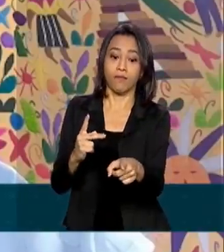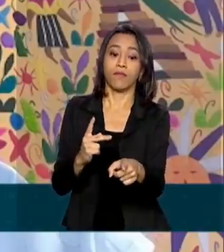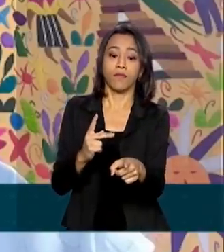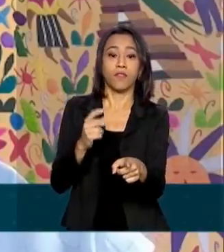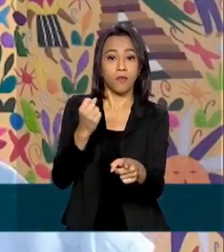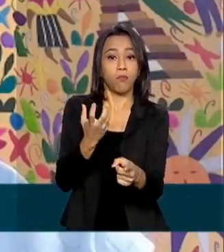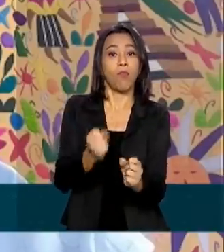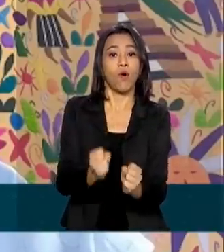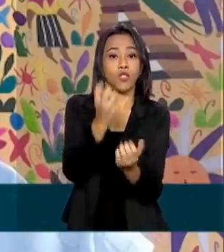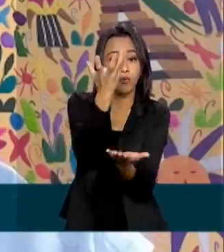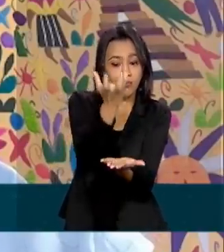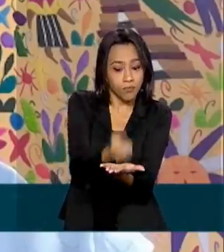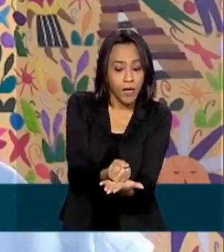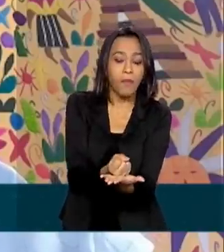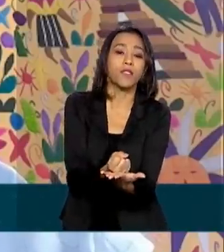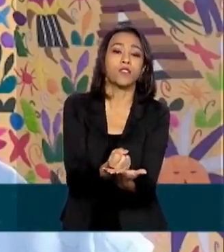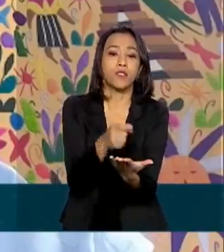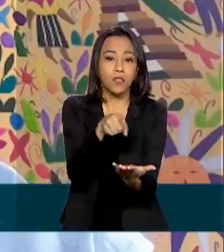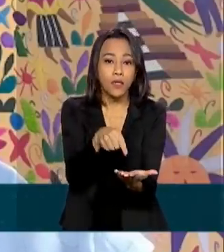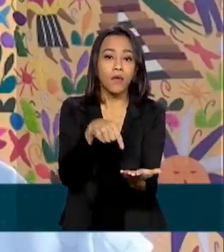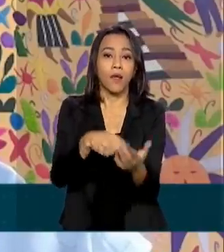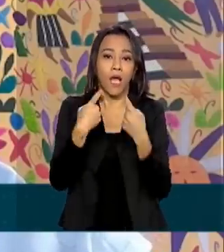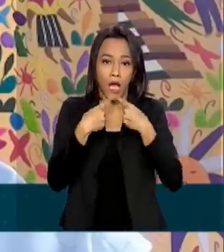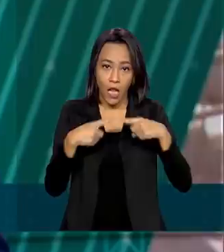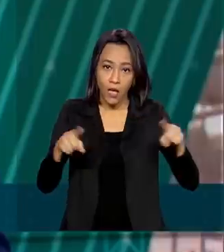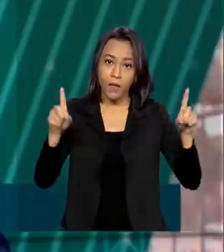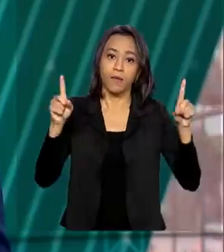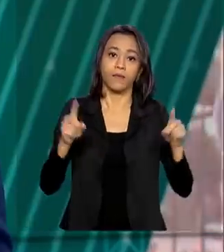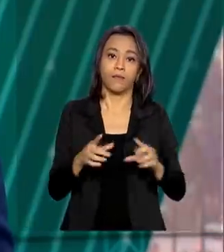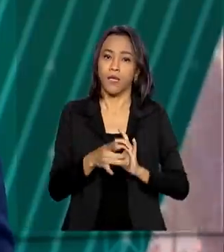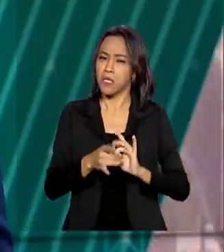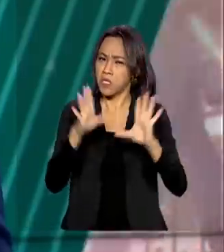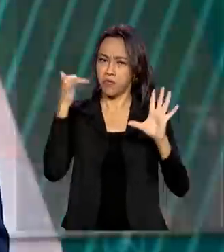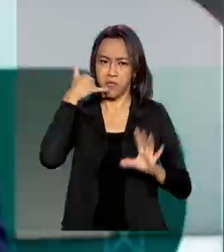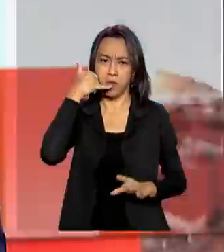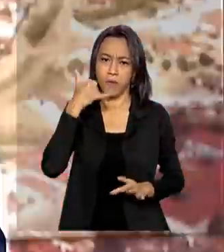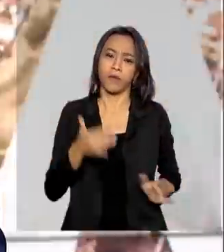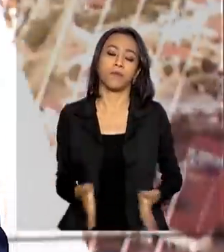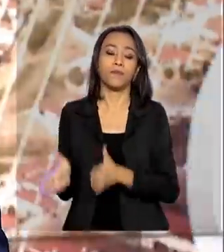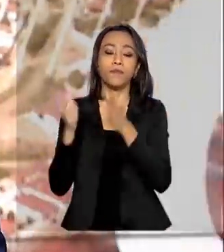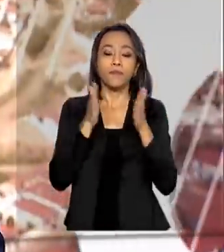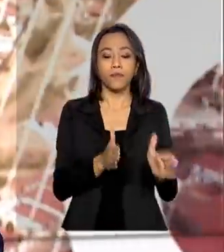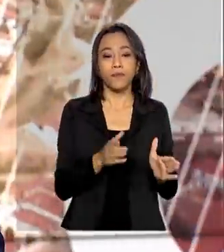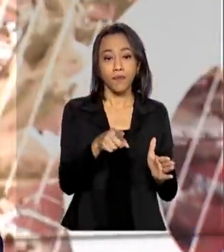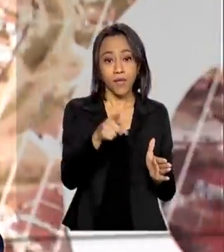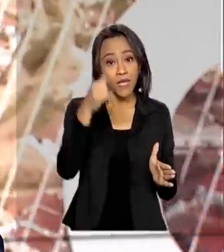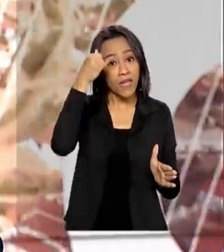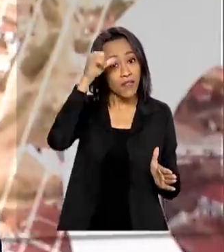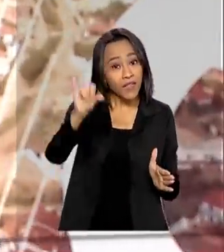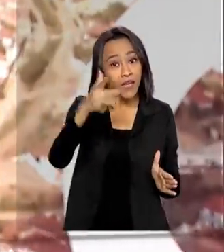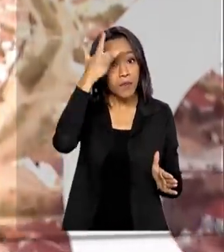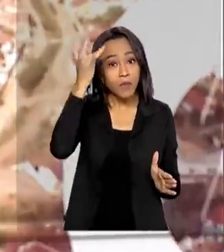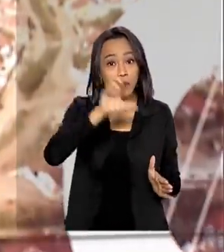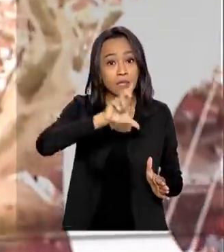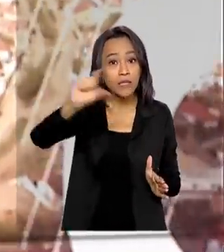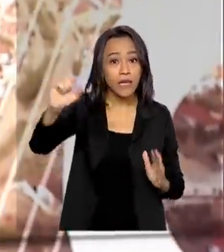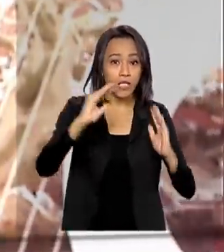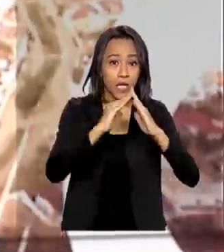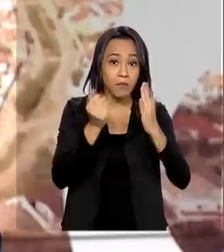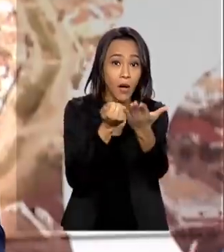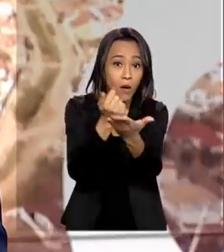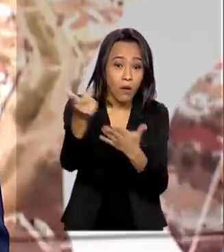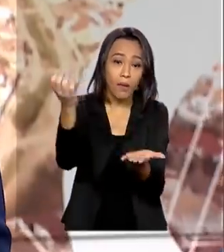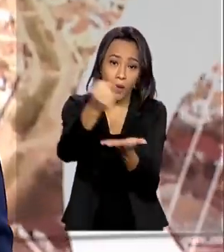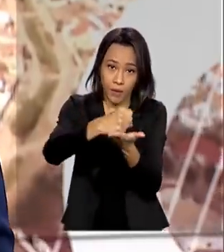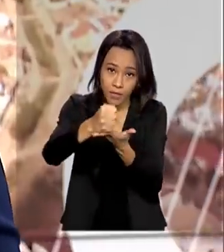evitar que muita gente saia de casa para comprar medicamentos de